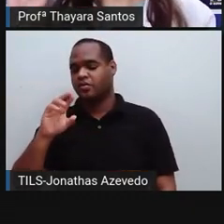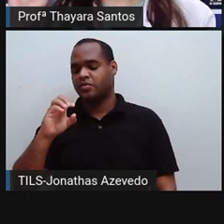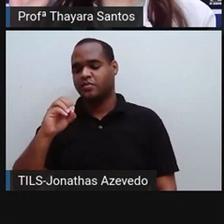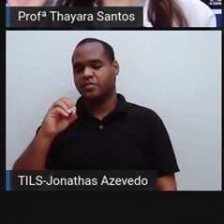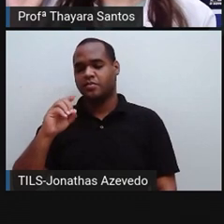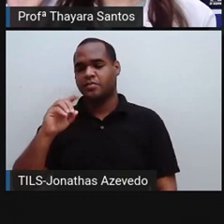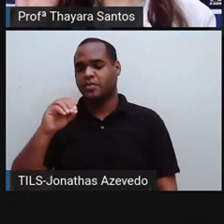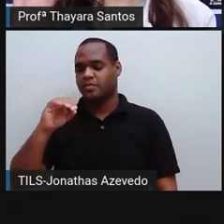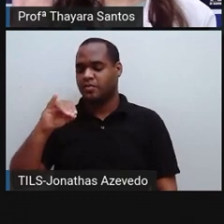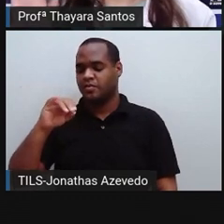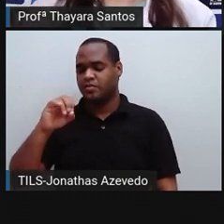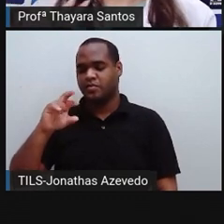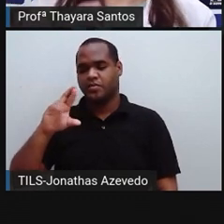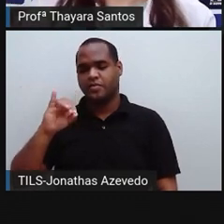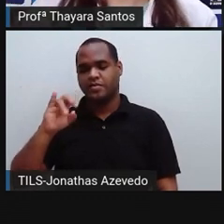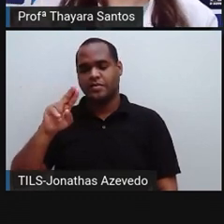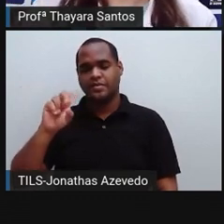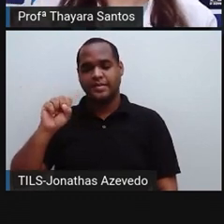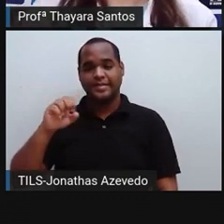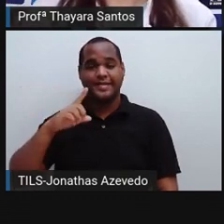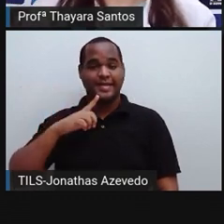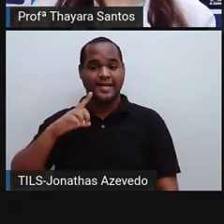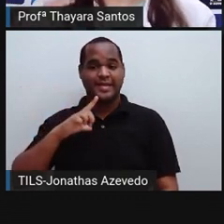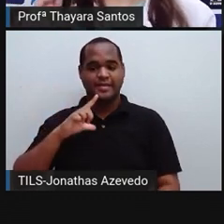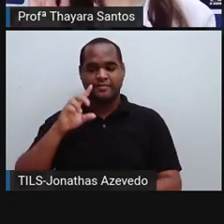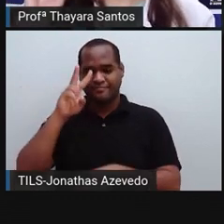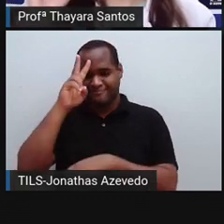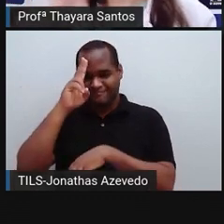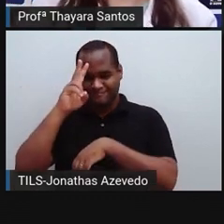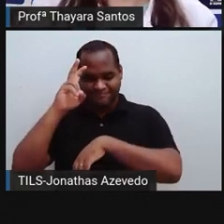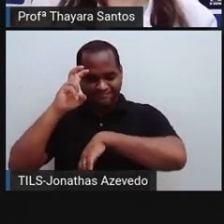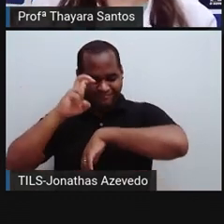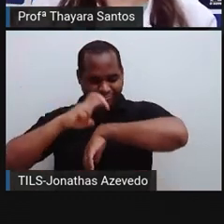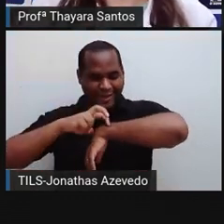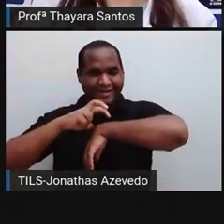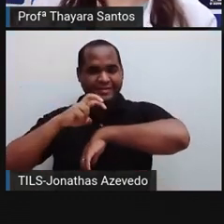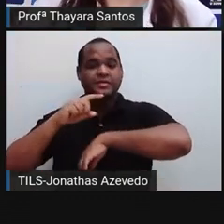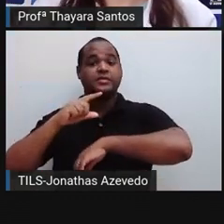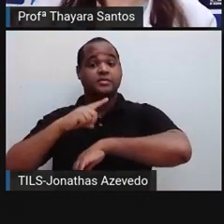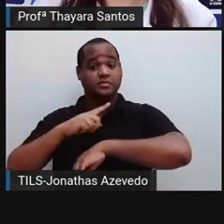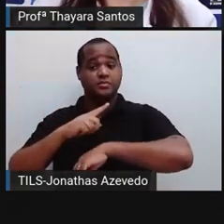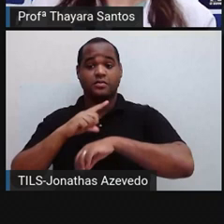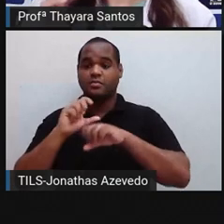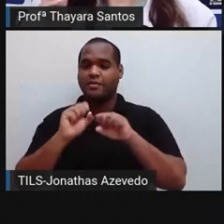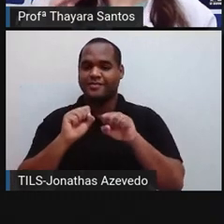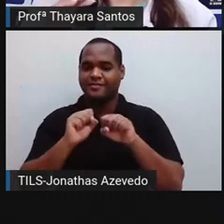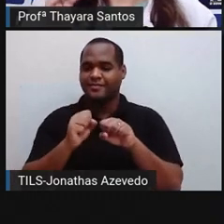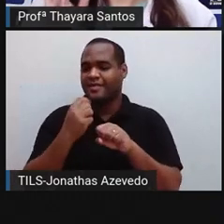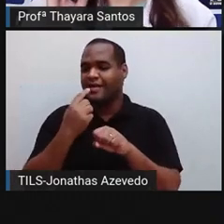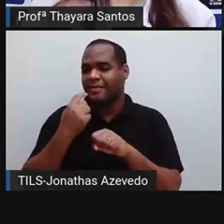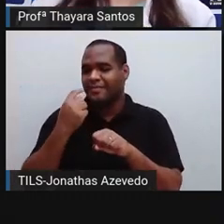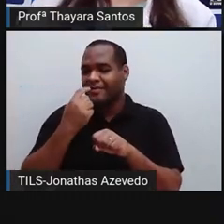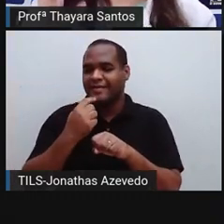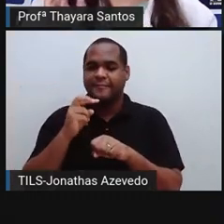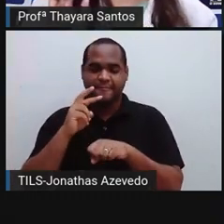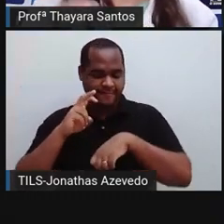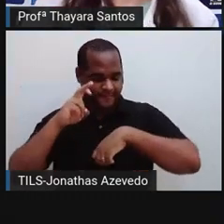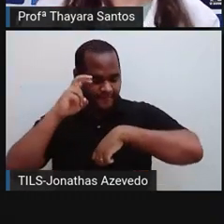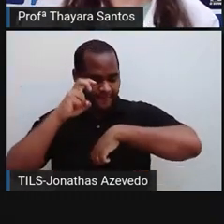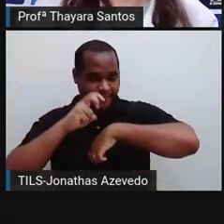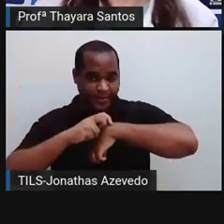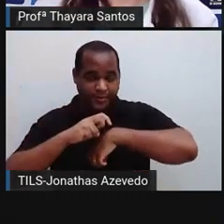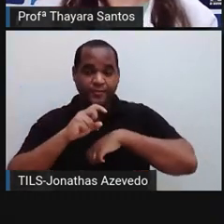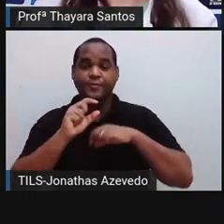triponossoma cruzi, quando o barbeiro pica o ser humano, ele pode transmitir ali na saliva do besouro